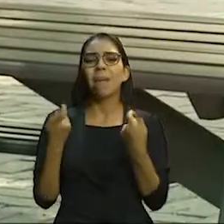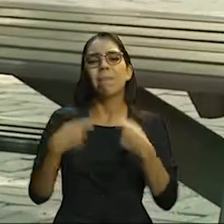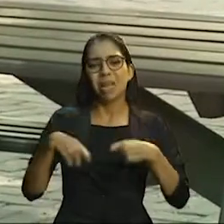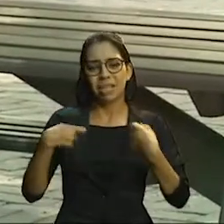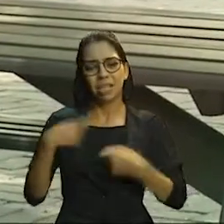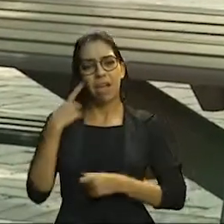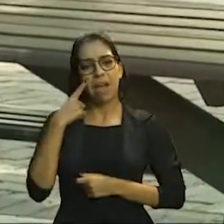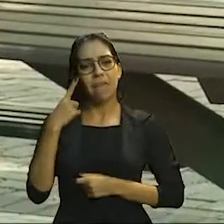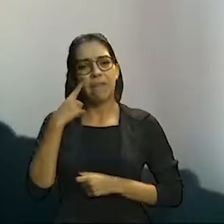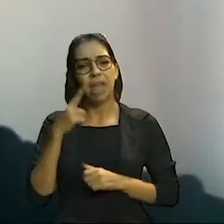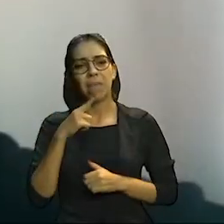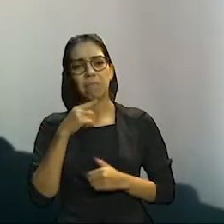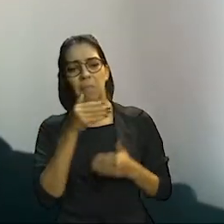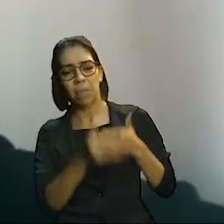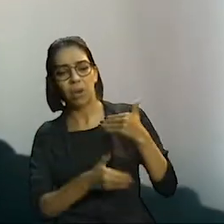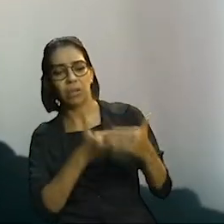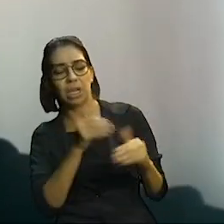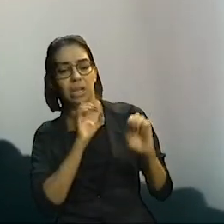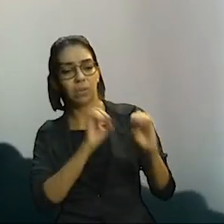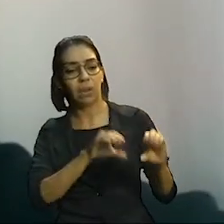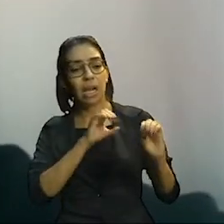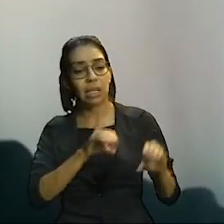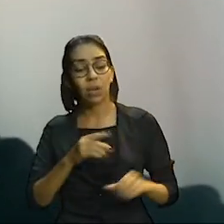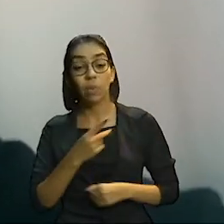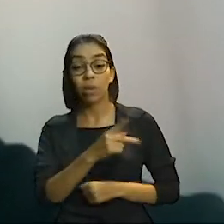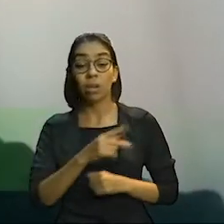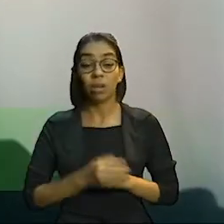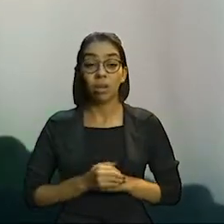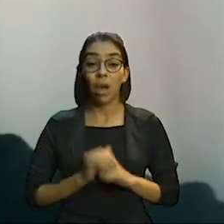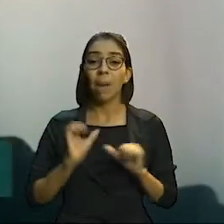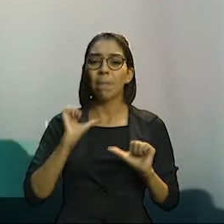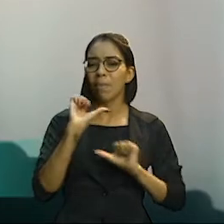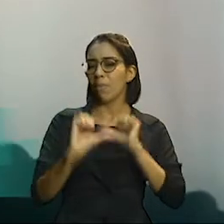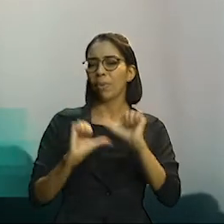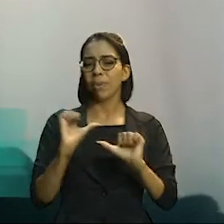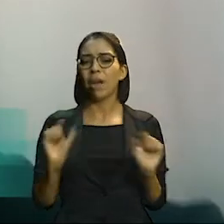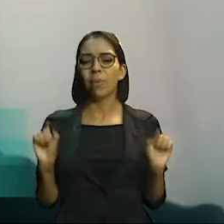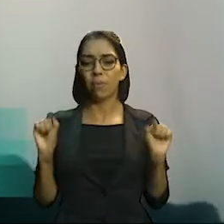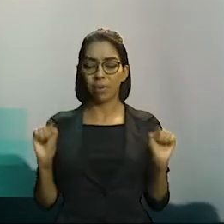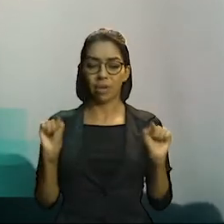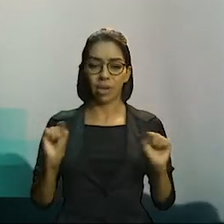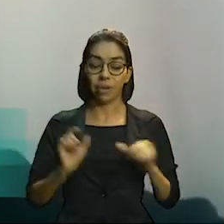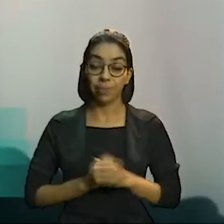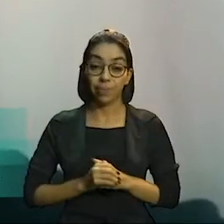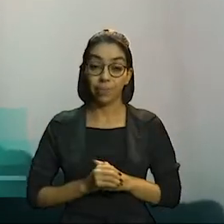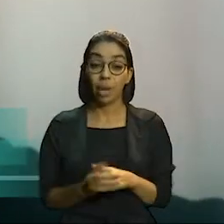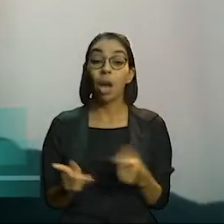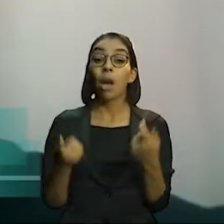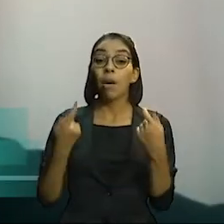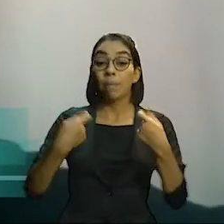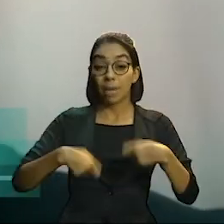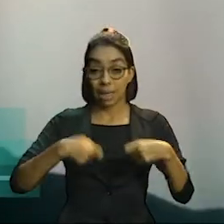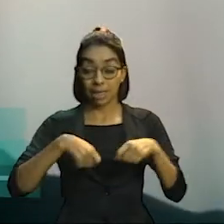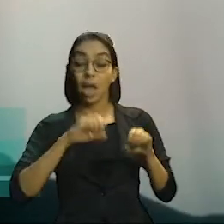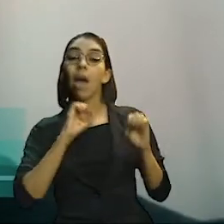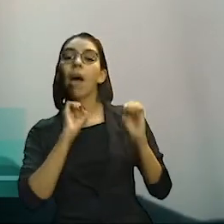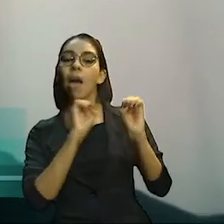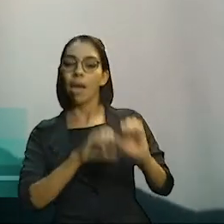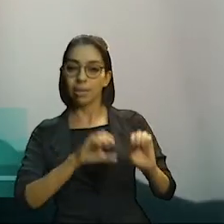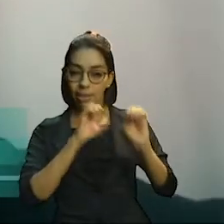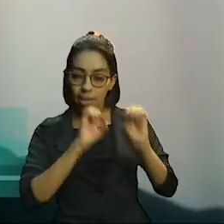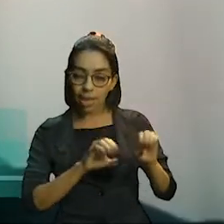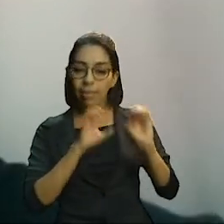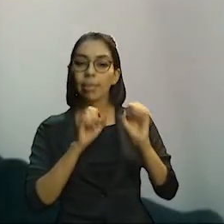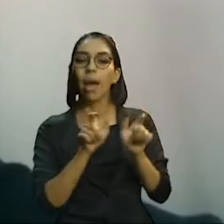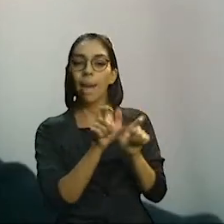educacional desse grupo. E que modificação é essa? A modificação se dá através de um processo educacional de